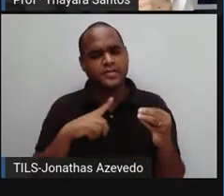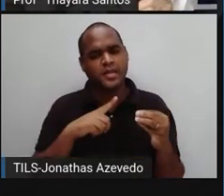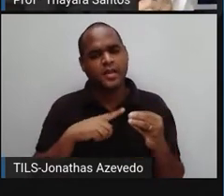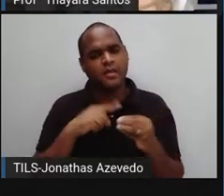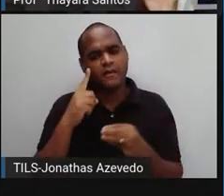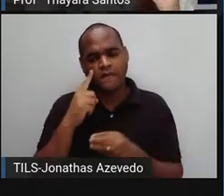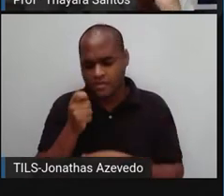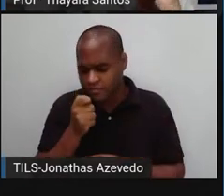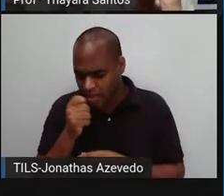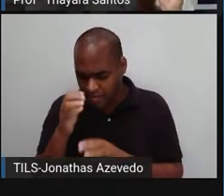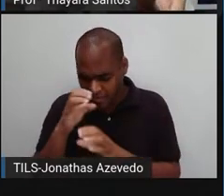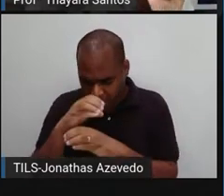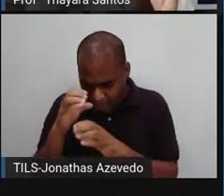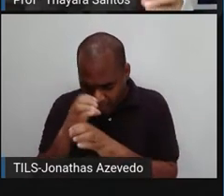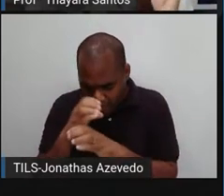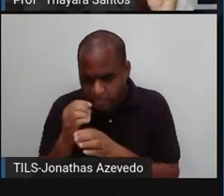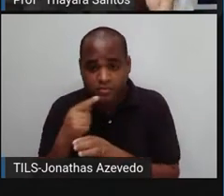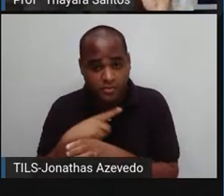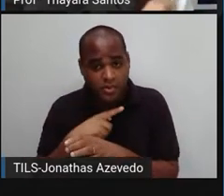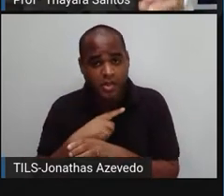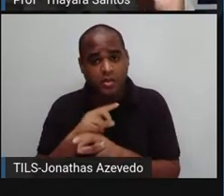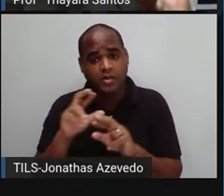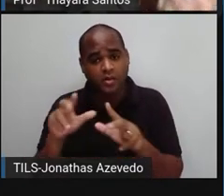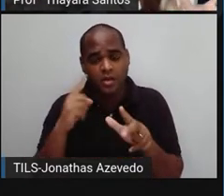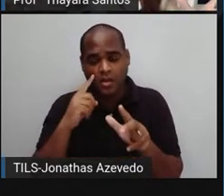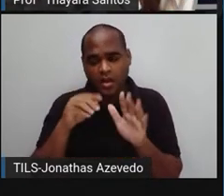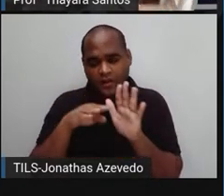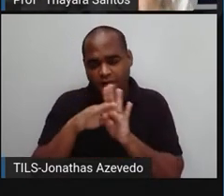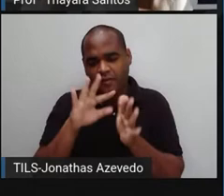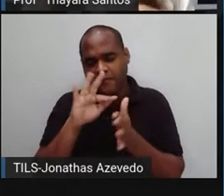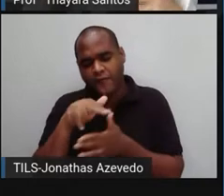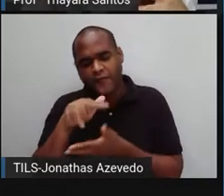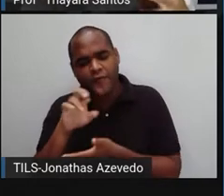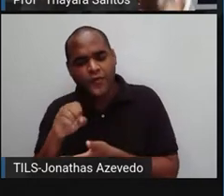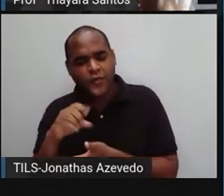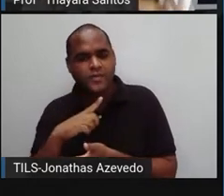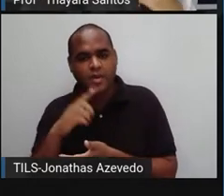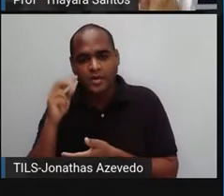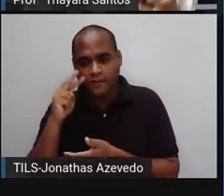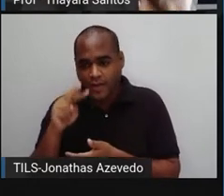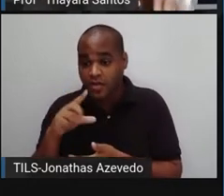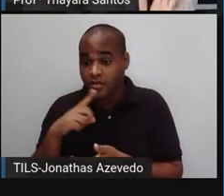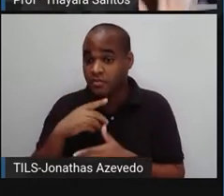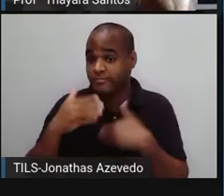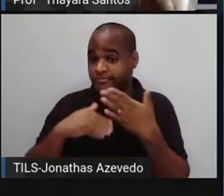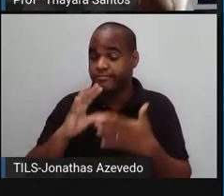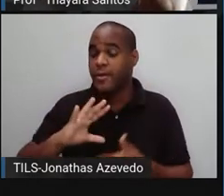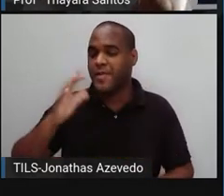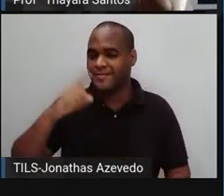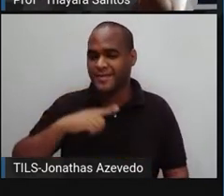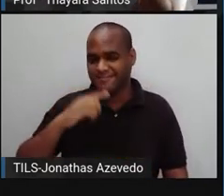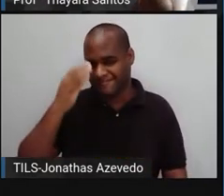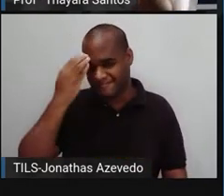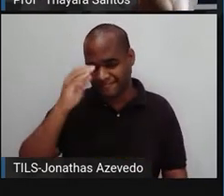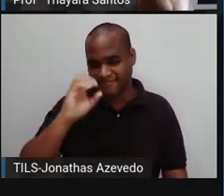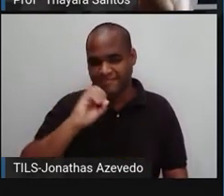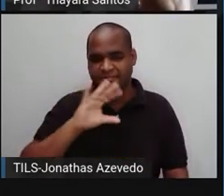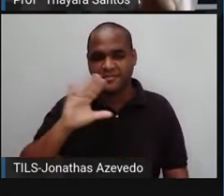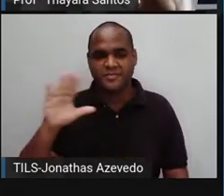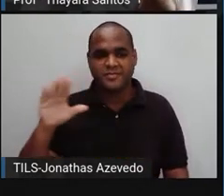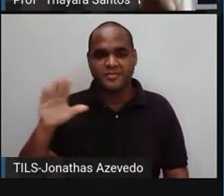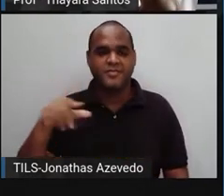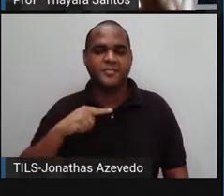microscópico, né? A gente não vai ver os fungos e as bactérias diretamente, mas a gente vai ver o efeito disso, vocês vão entender, tá? Tá?